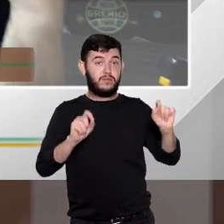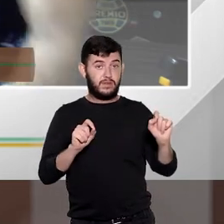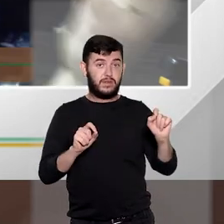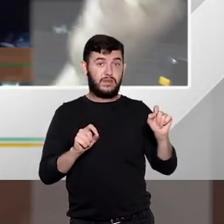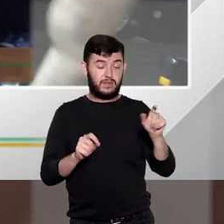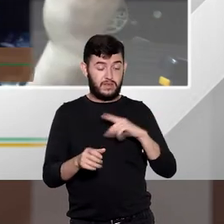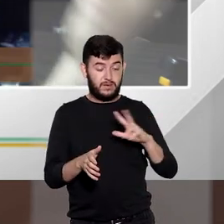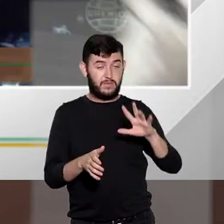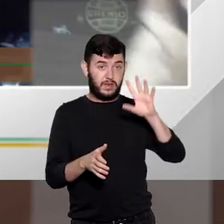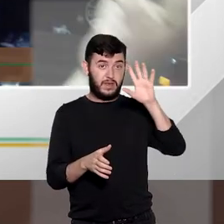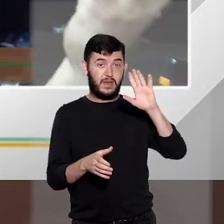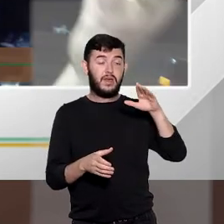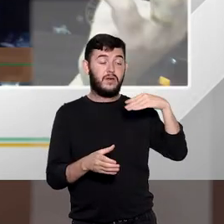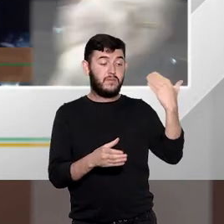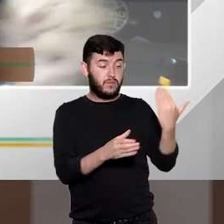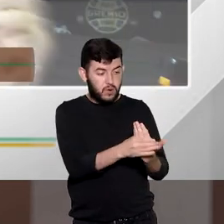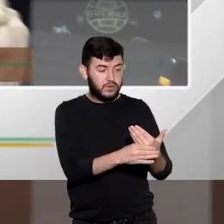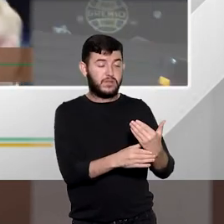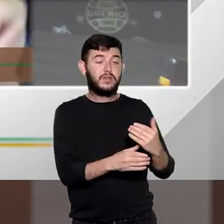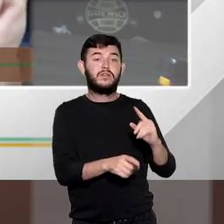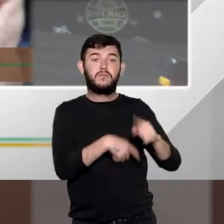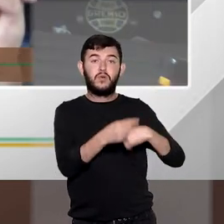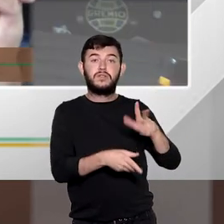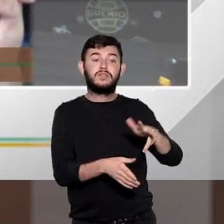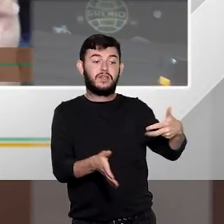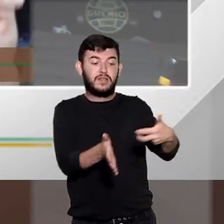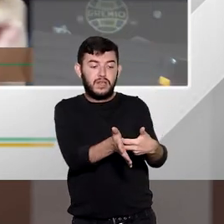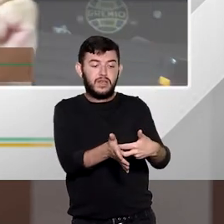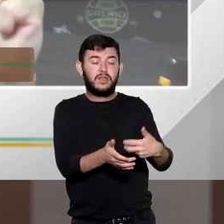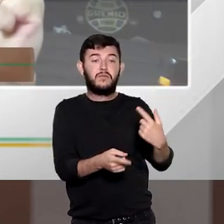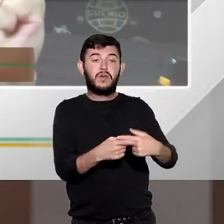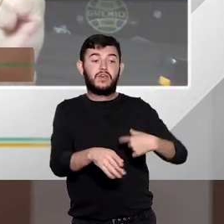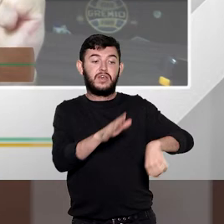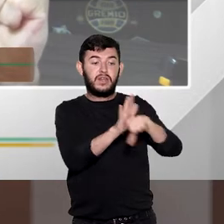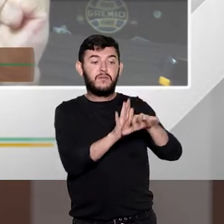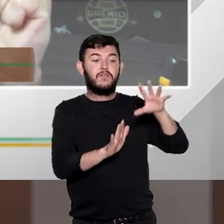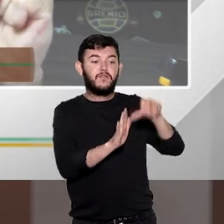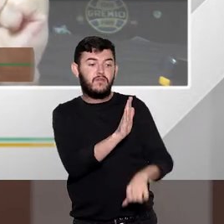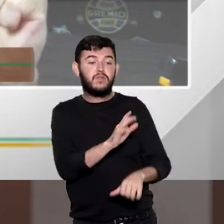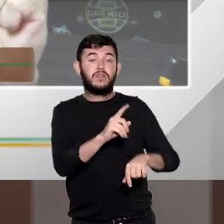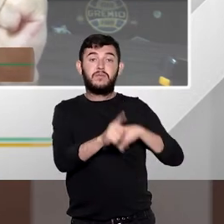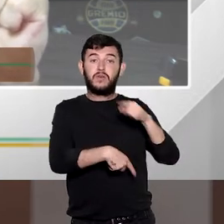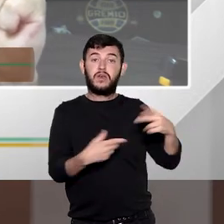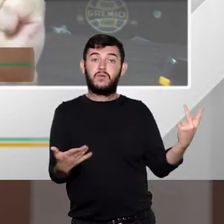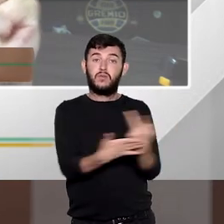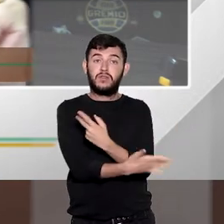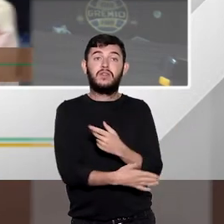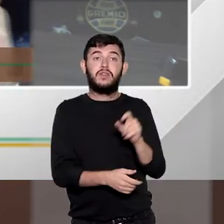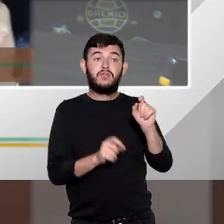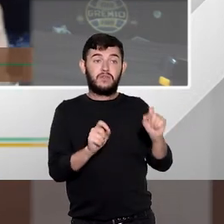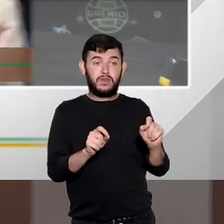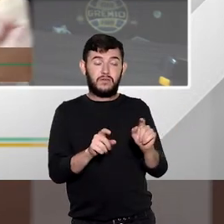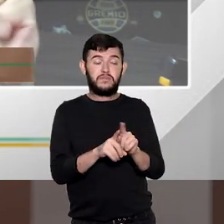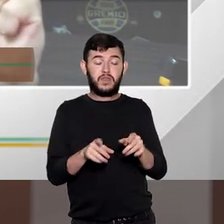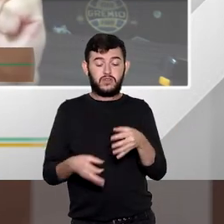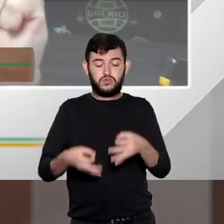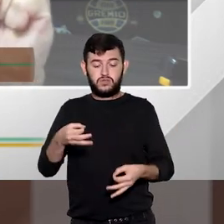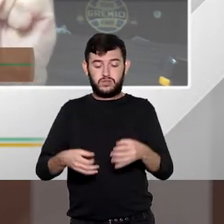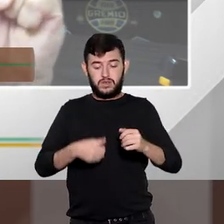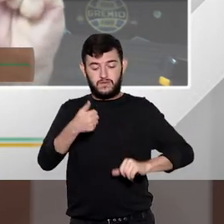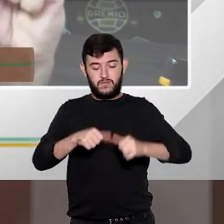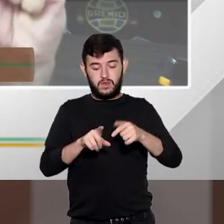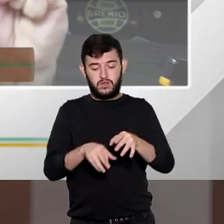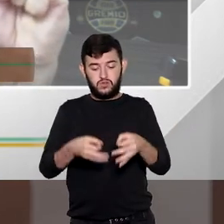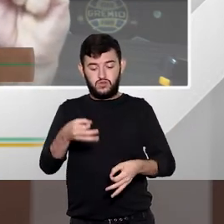uma sentença condenatória transitada e julgada pelo crime de furto depois do trânsito e julgado a sentença condenatória por esse crime de furto ele